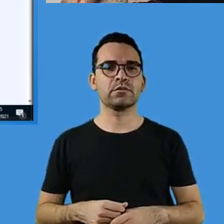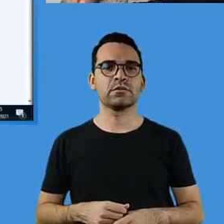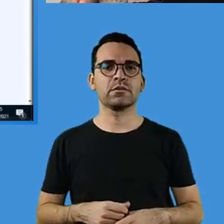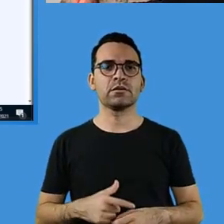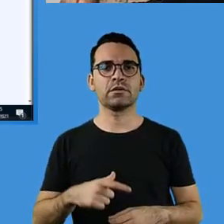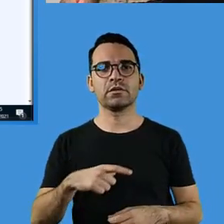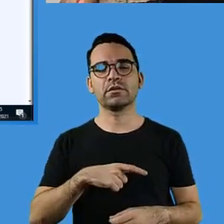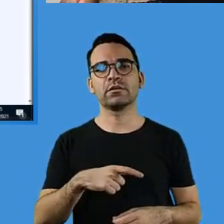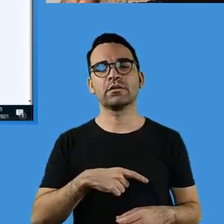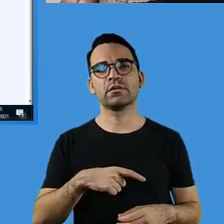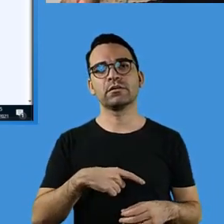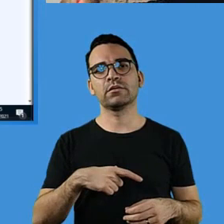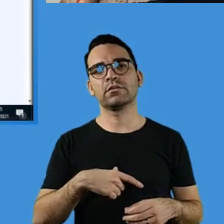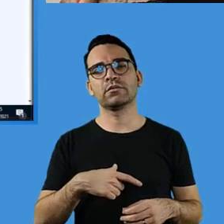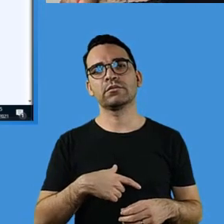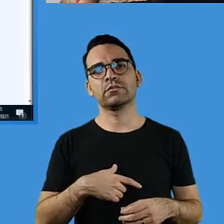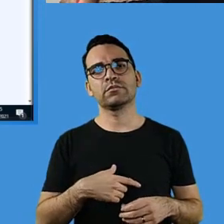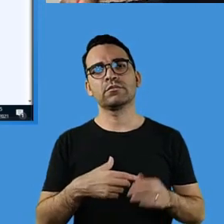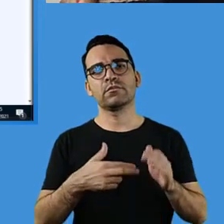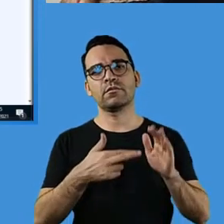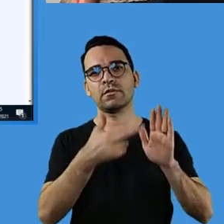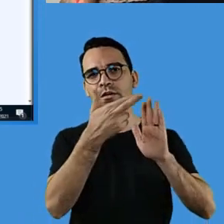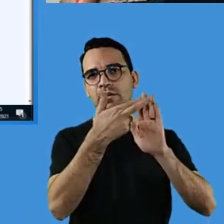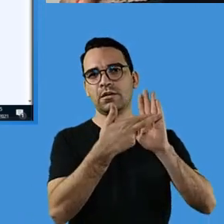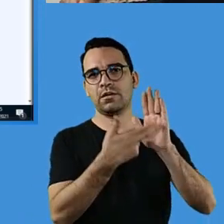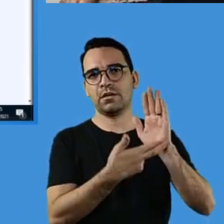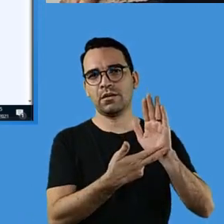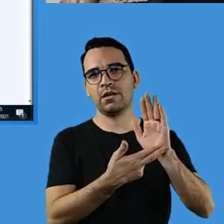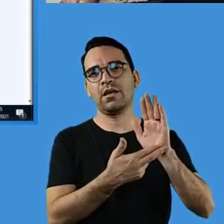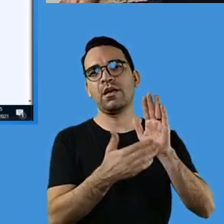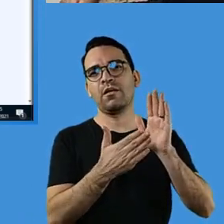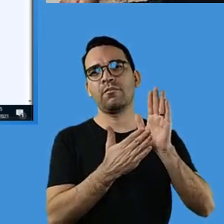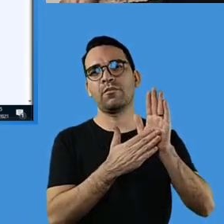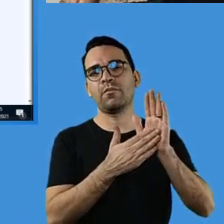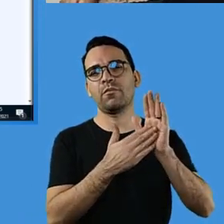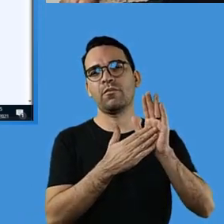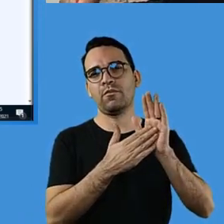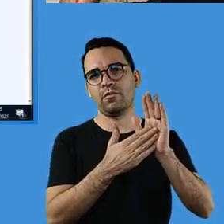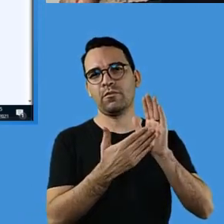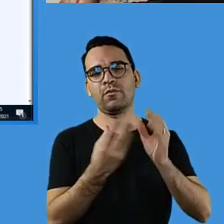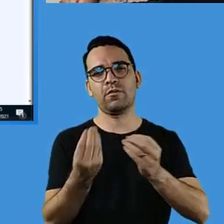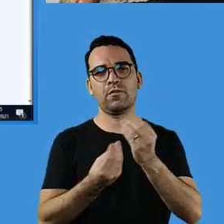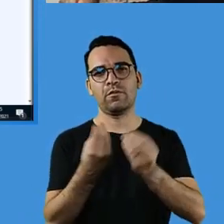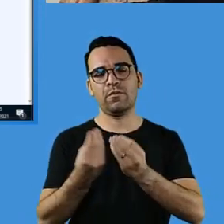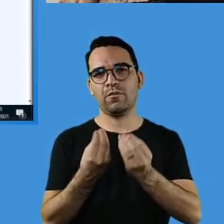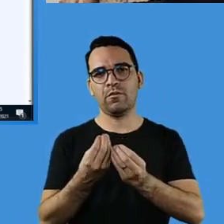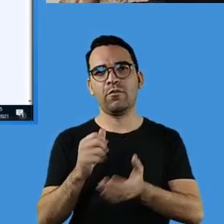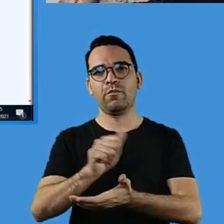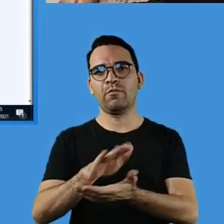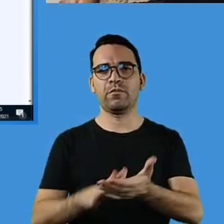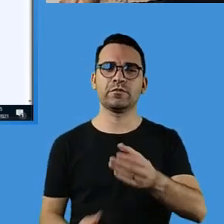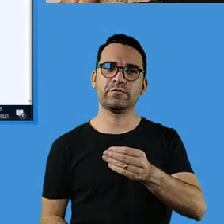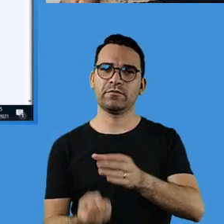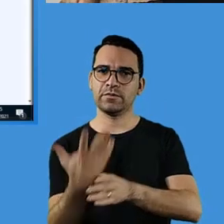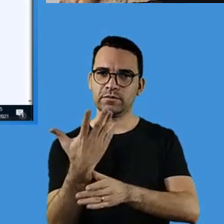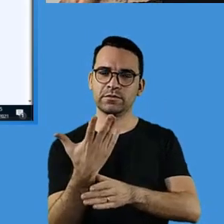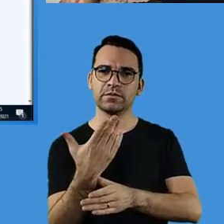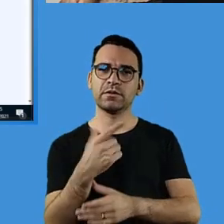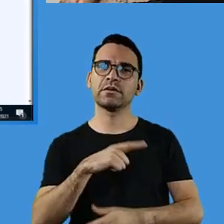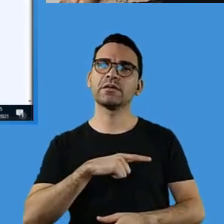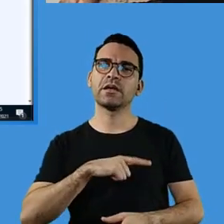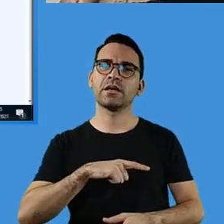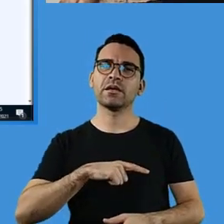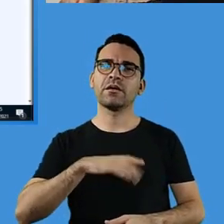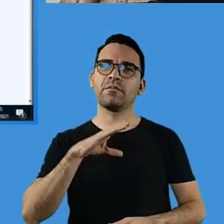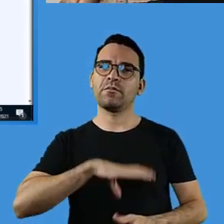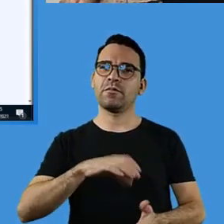guias de como proceder para a aplicação dos testes, eles chamam de atividades, mas são testes, tem